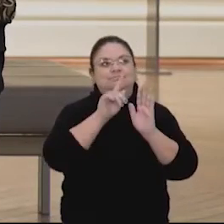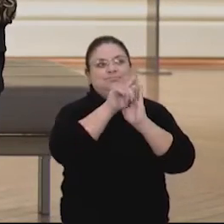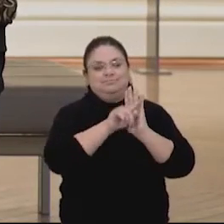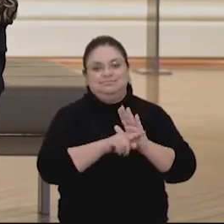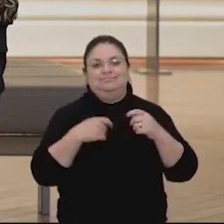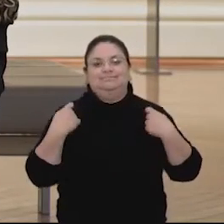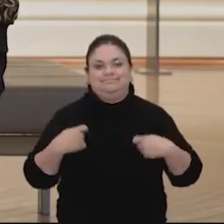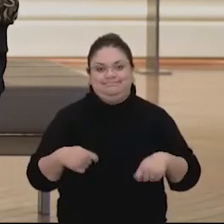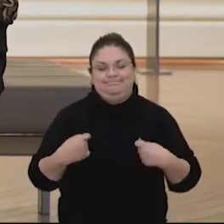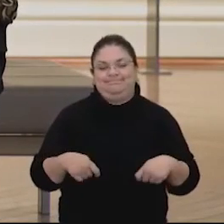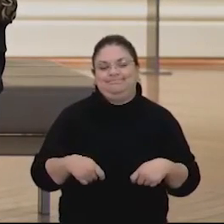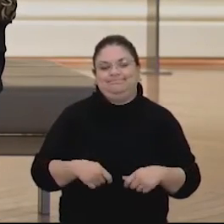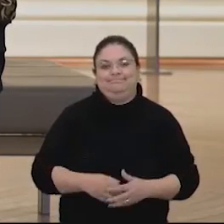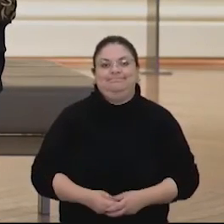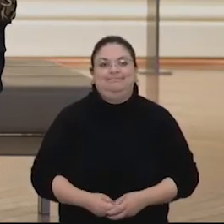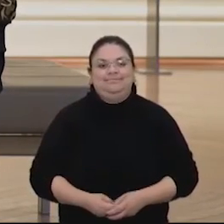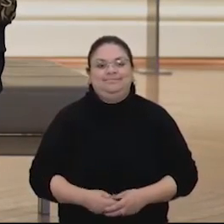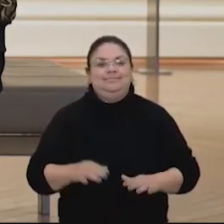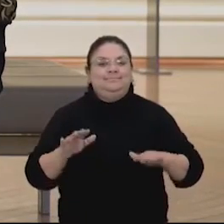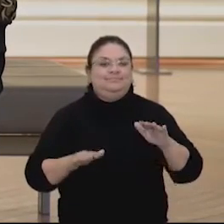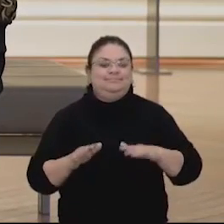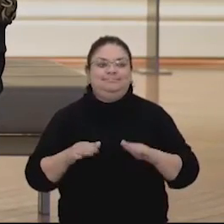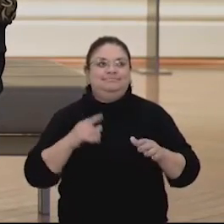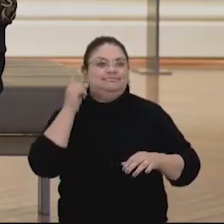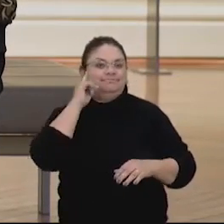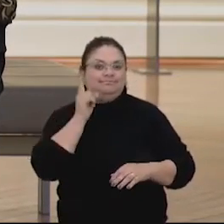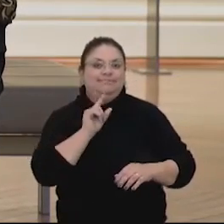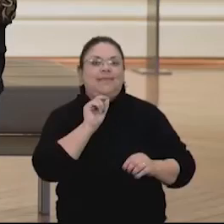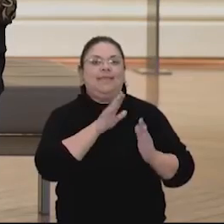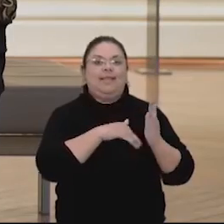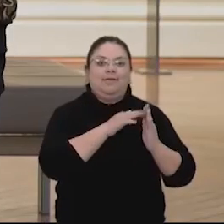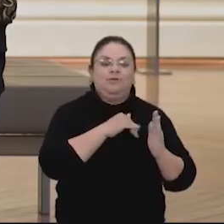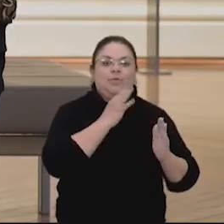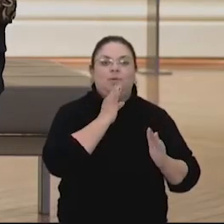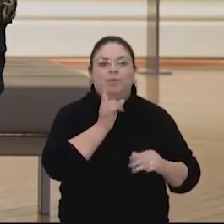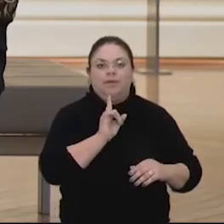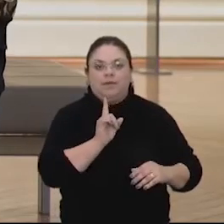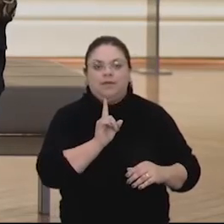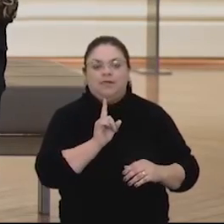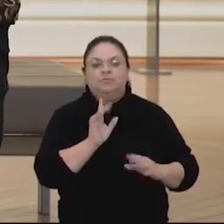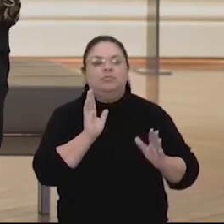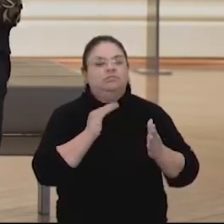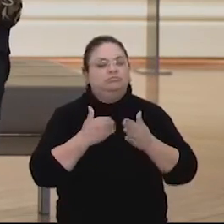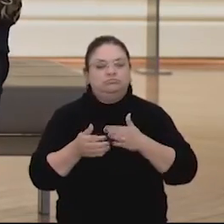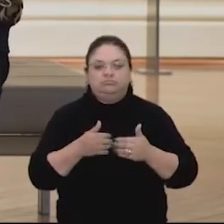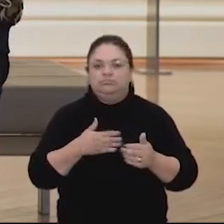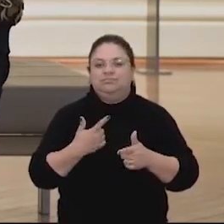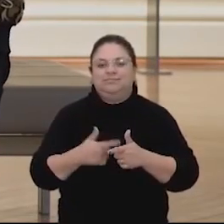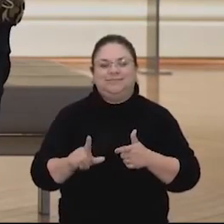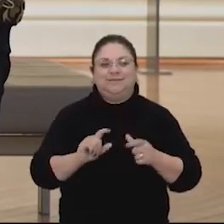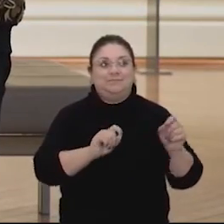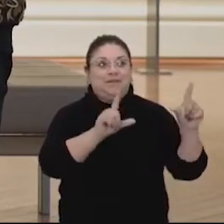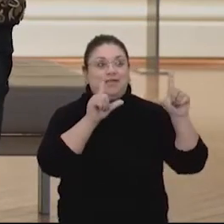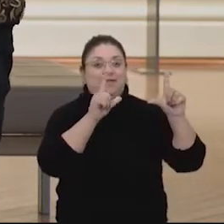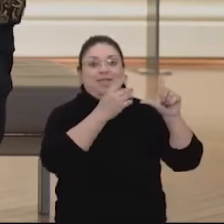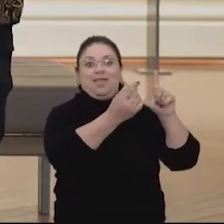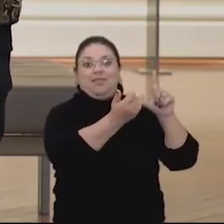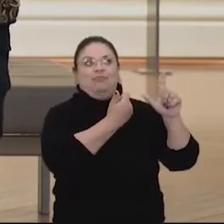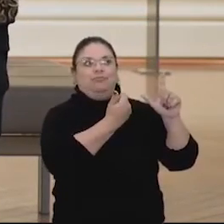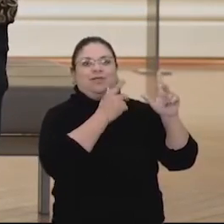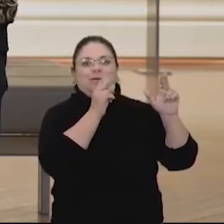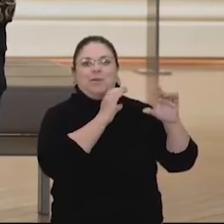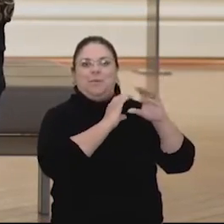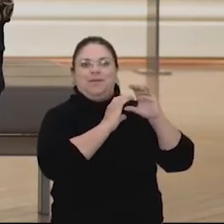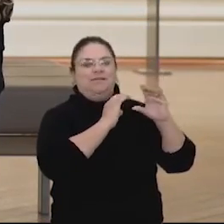a história do artista e continua com a mesma opinião. E tudo bem, né? A imagem é comunicação, né? Então, quer dizer,